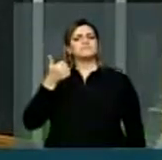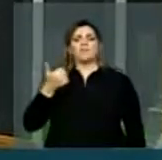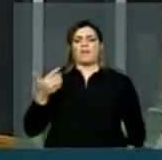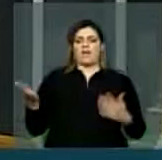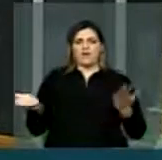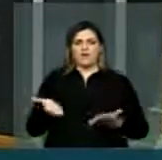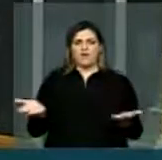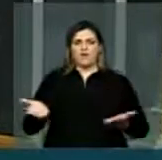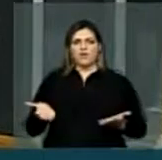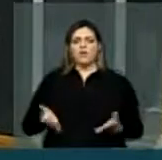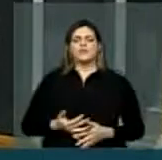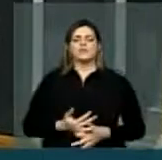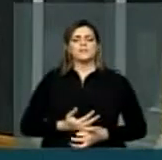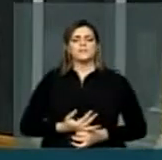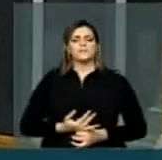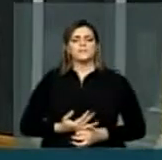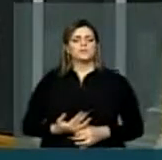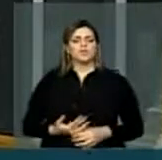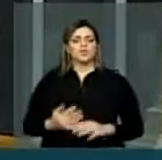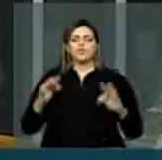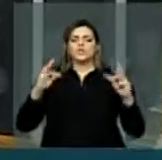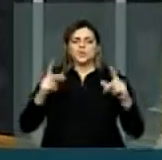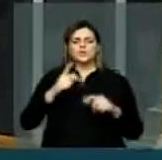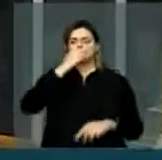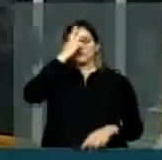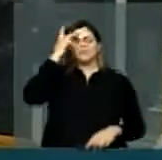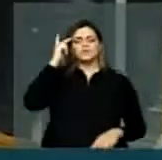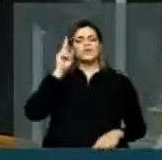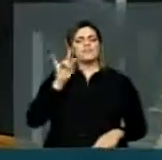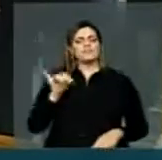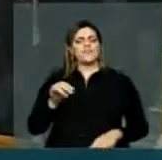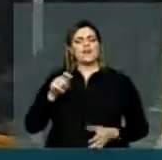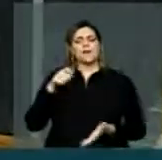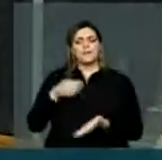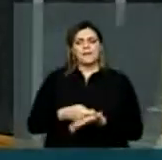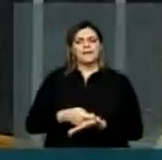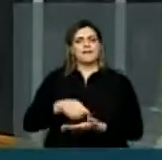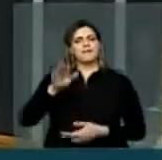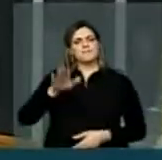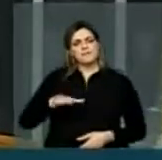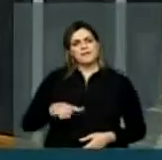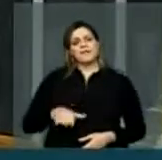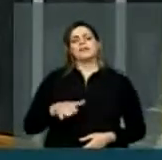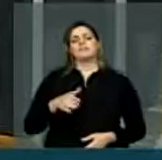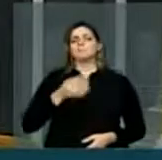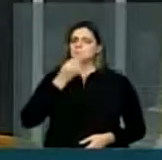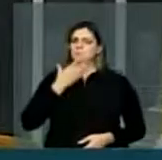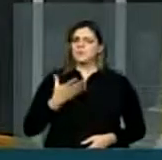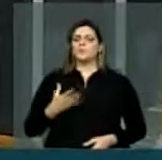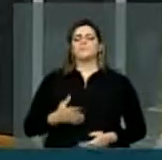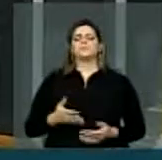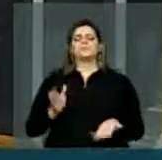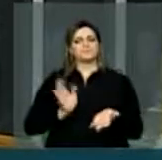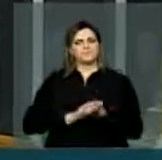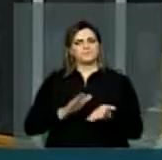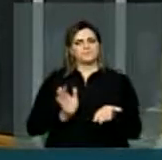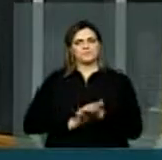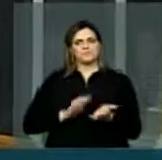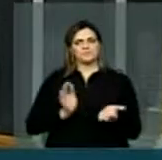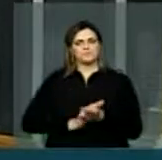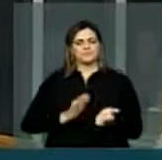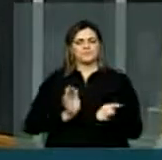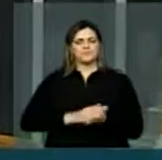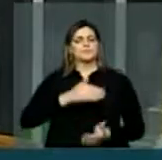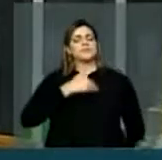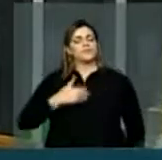que agora os consumidores de energia elétrica vão pagar uma tarifa mais justa no nosso Brasil. Então, mais uma vez, parabenizar a iniciativa